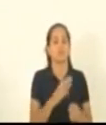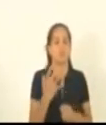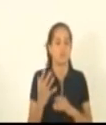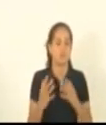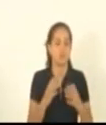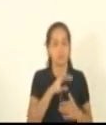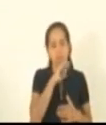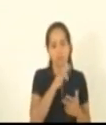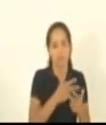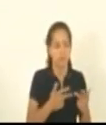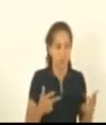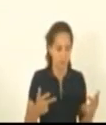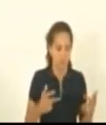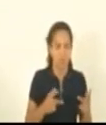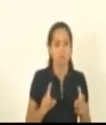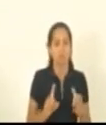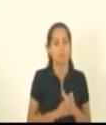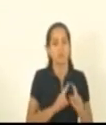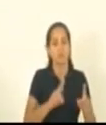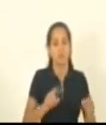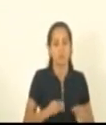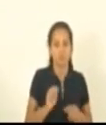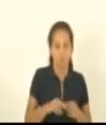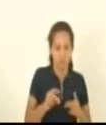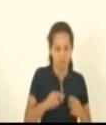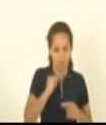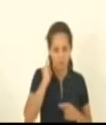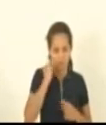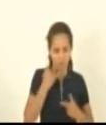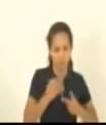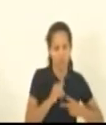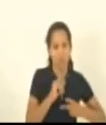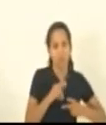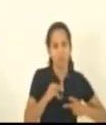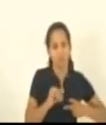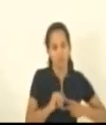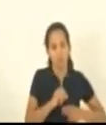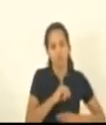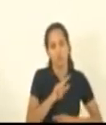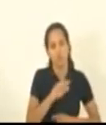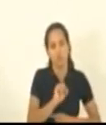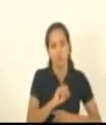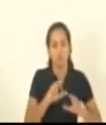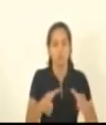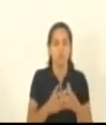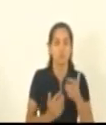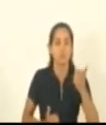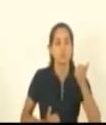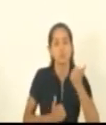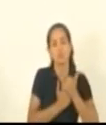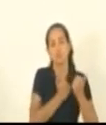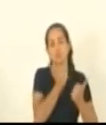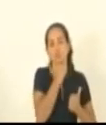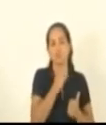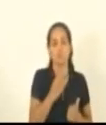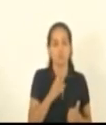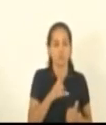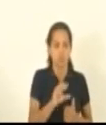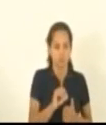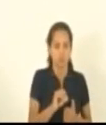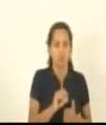animais membros titulares Gandini Janete de Sair Ine Lopes Calegari Lucas Polese suplentes Bruno Rezende Tiago Hoffman